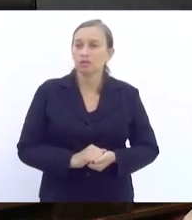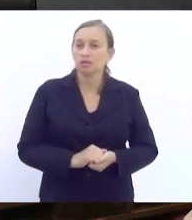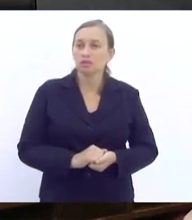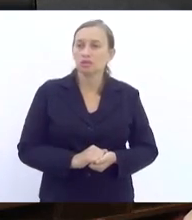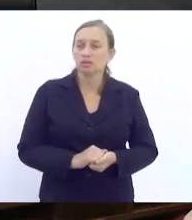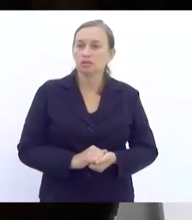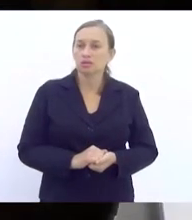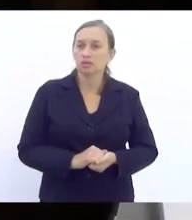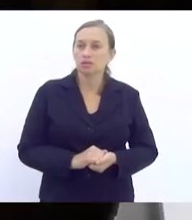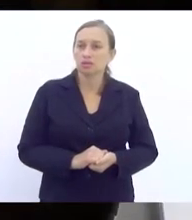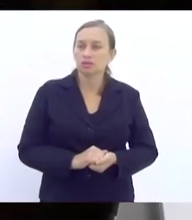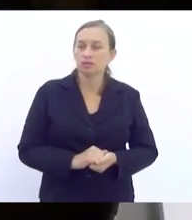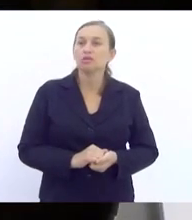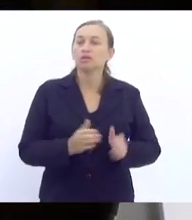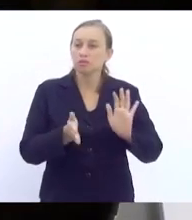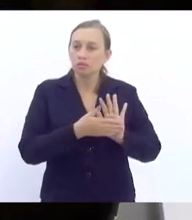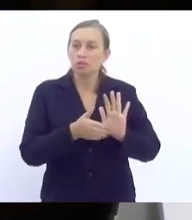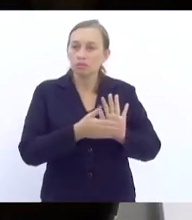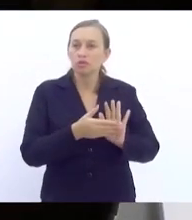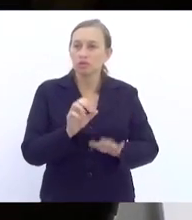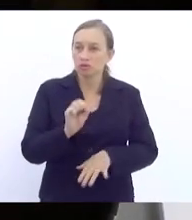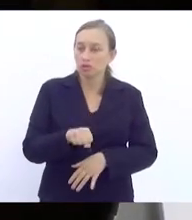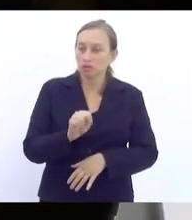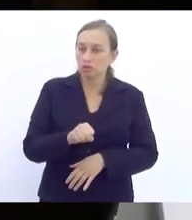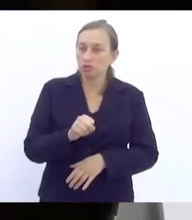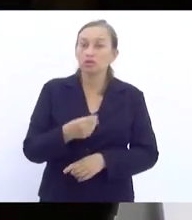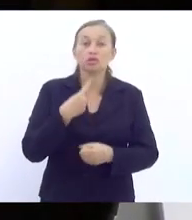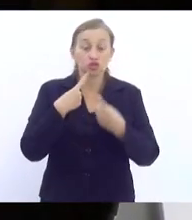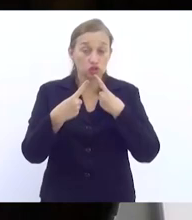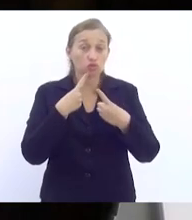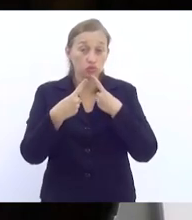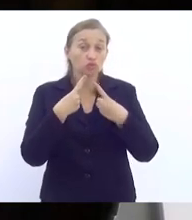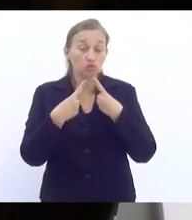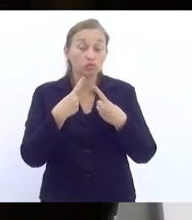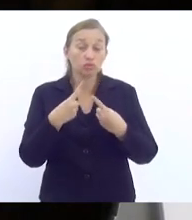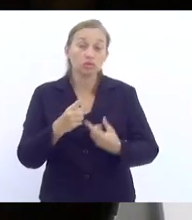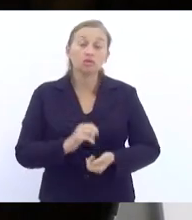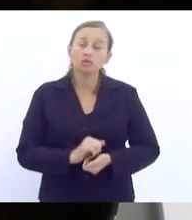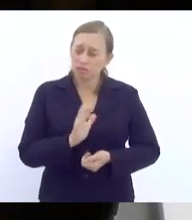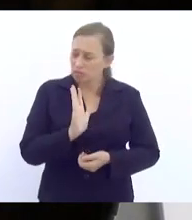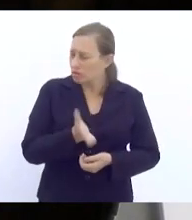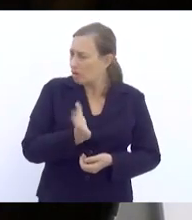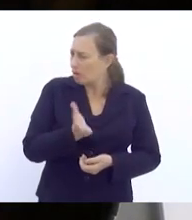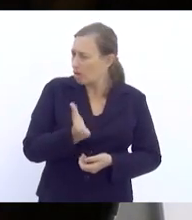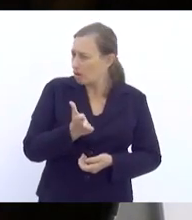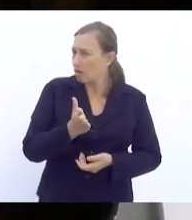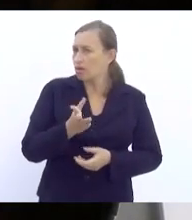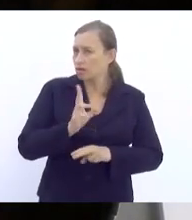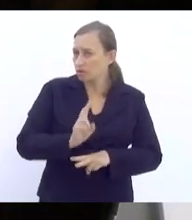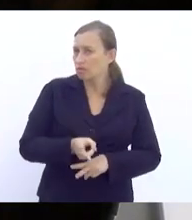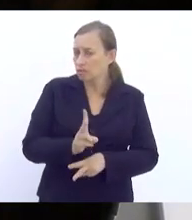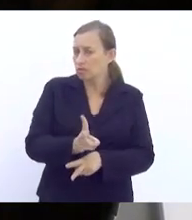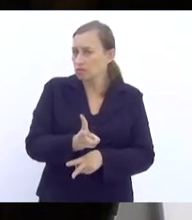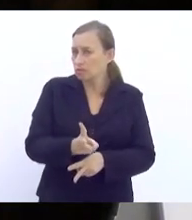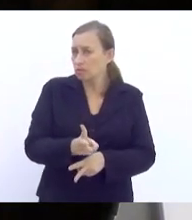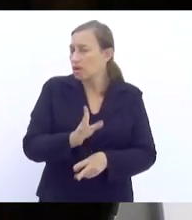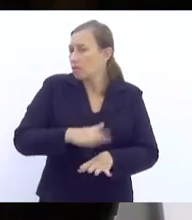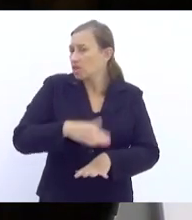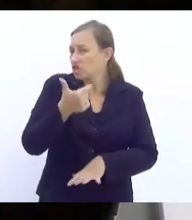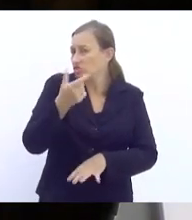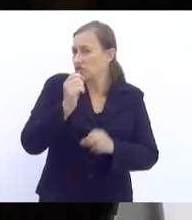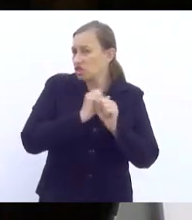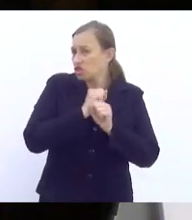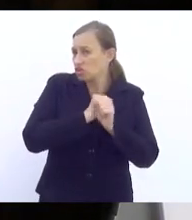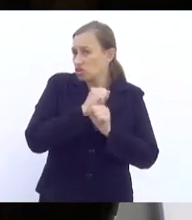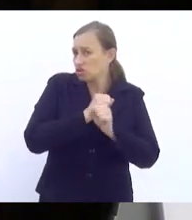colocar que nós temos propostas, sim. Nós temos discussões já em andamento há mais de 20 anos.